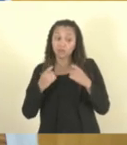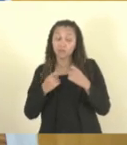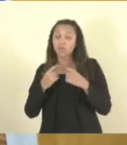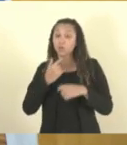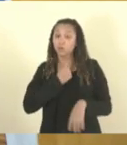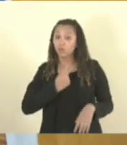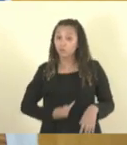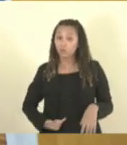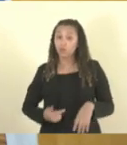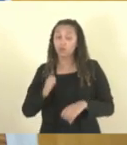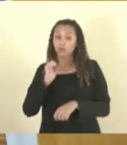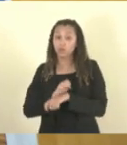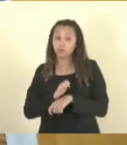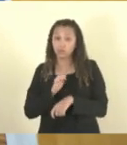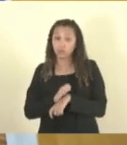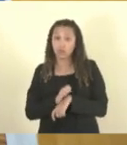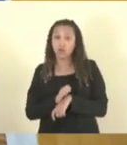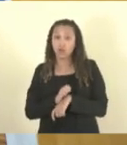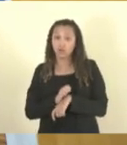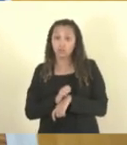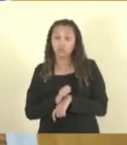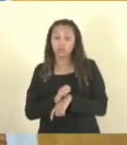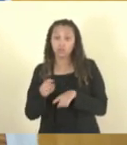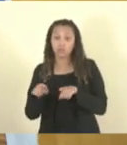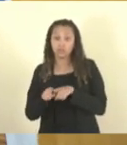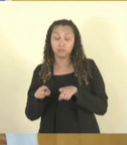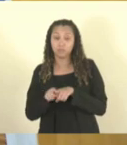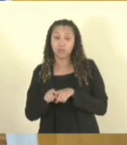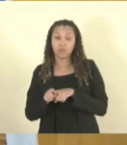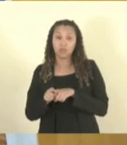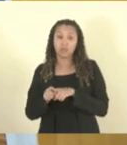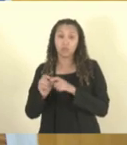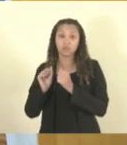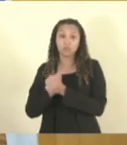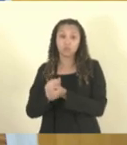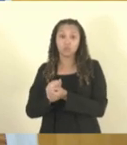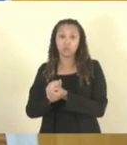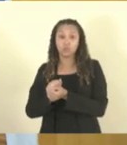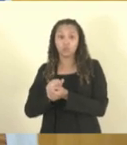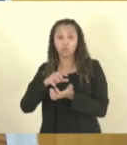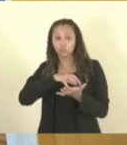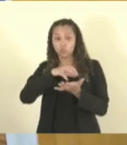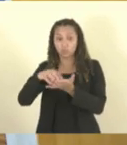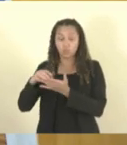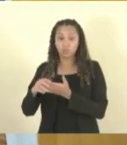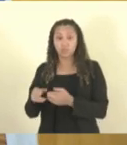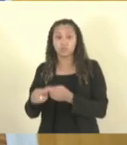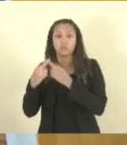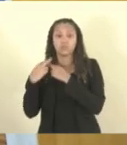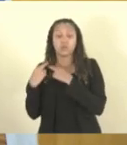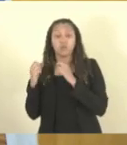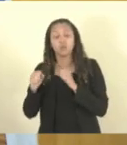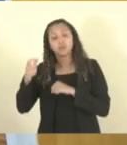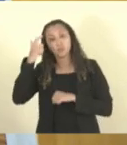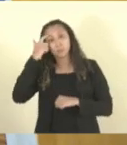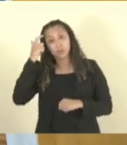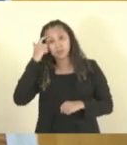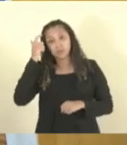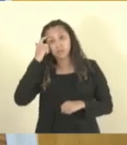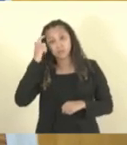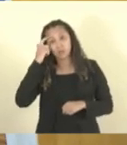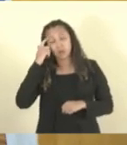o governo do Estado que, através da Casa Civil, através dos órgãos responsáveis, possam repensar